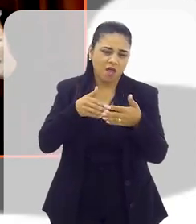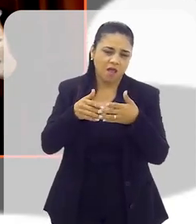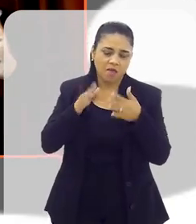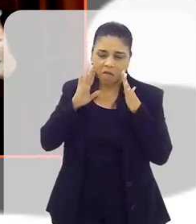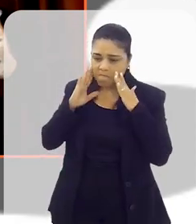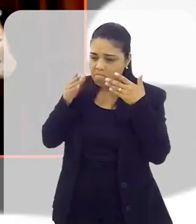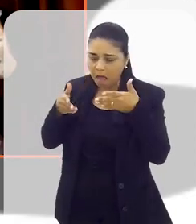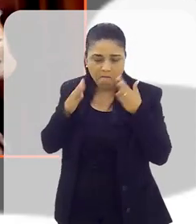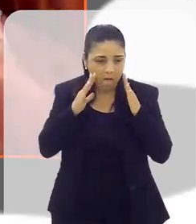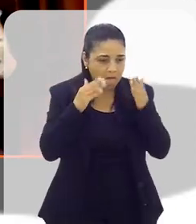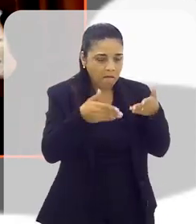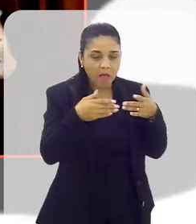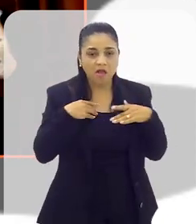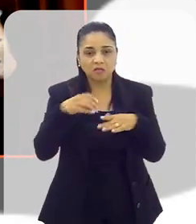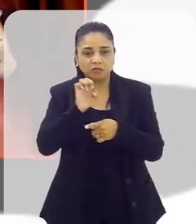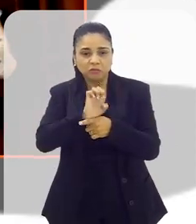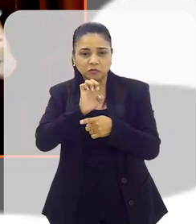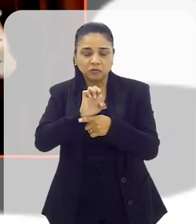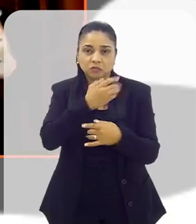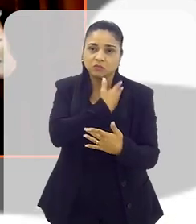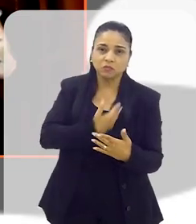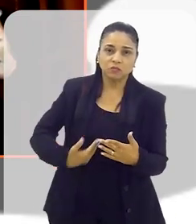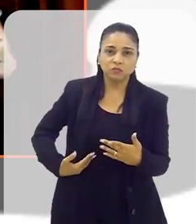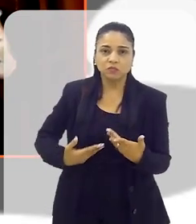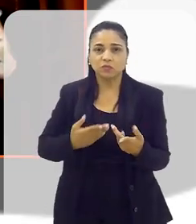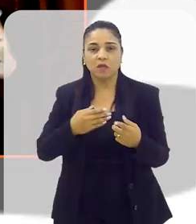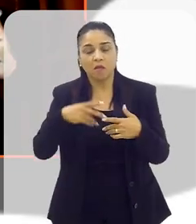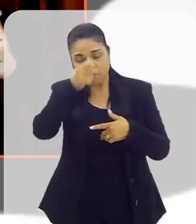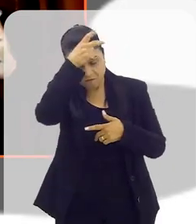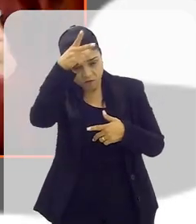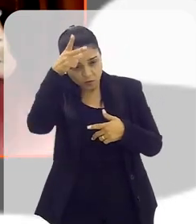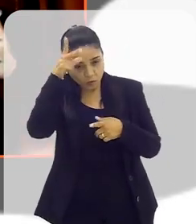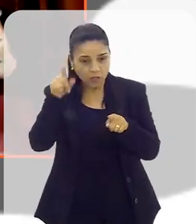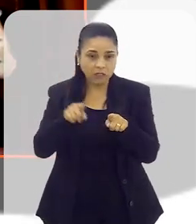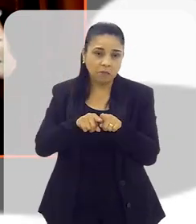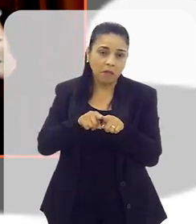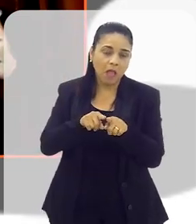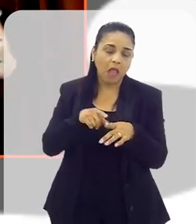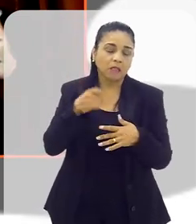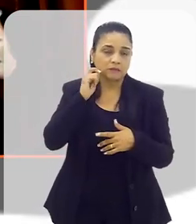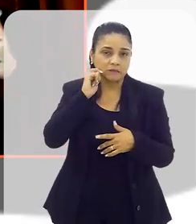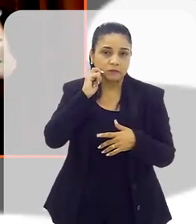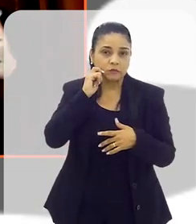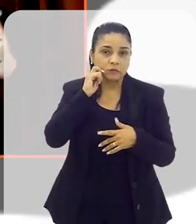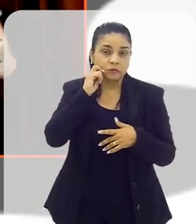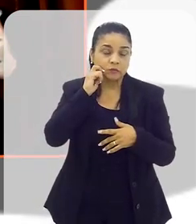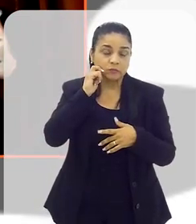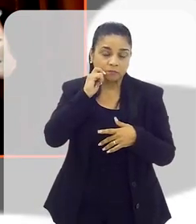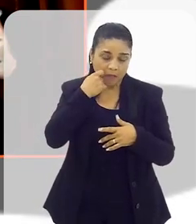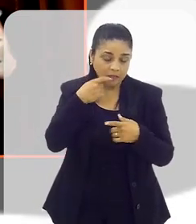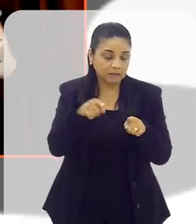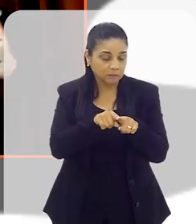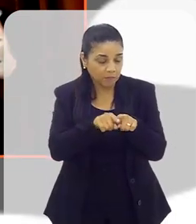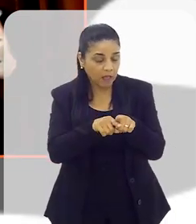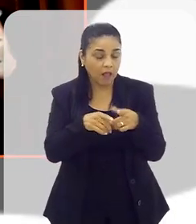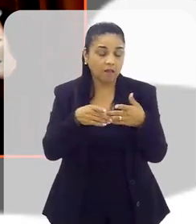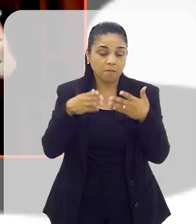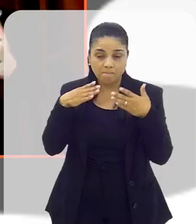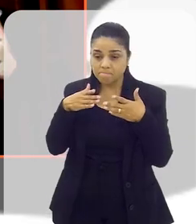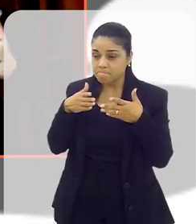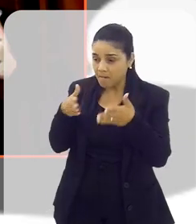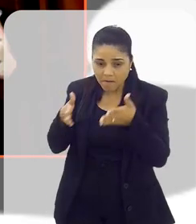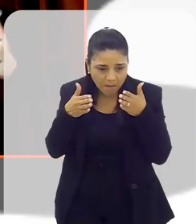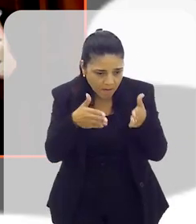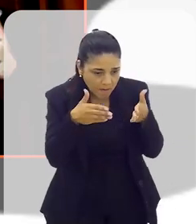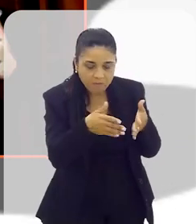lados. O governo do Estado atira para todos os lados, a prefeitura da cidade do Rio de Janeiro atira para todos os lados, e ainda não